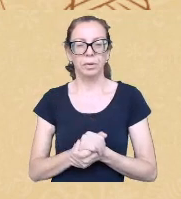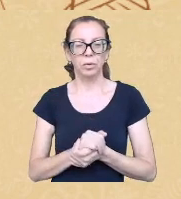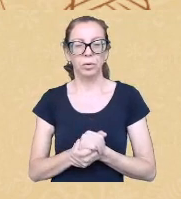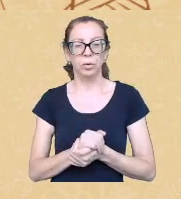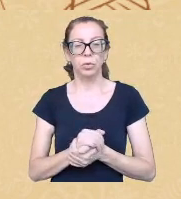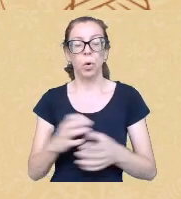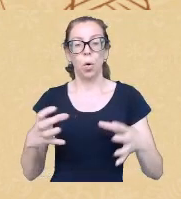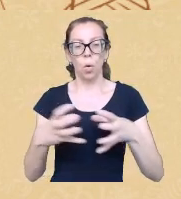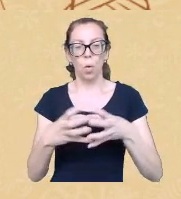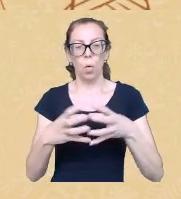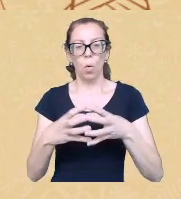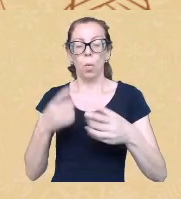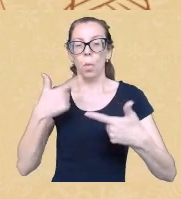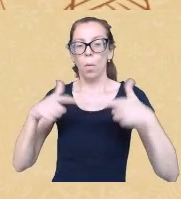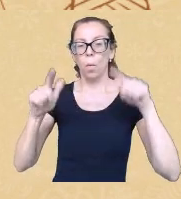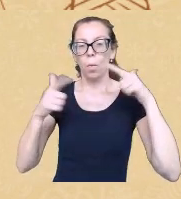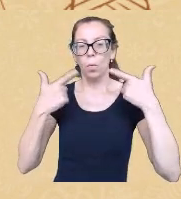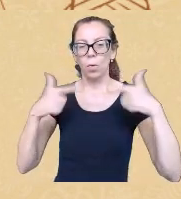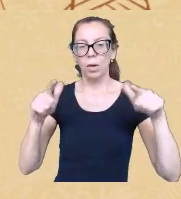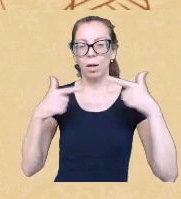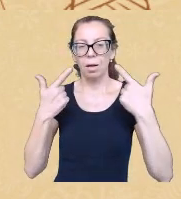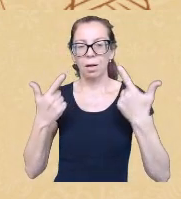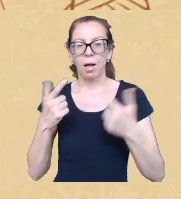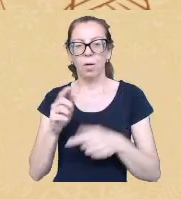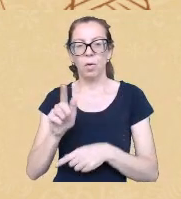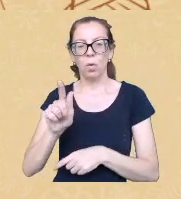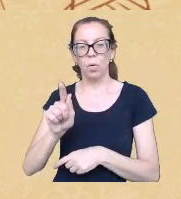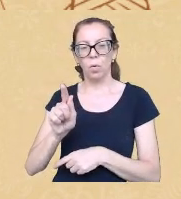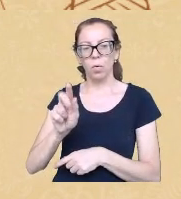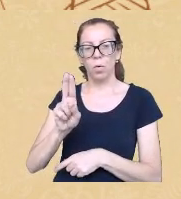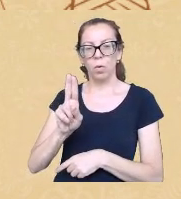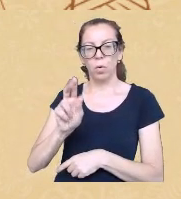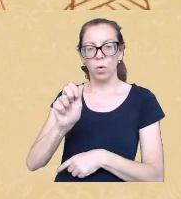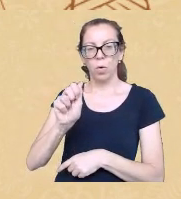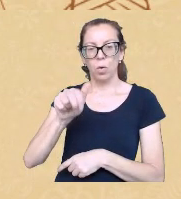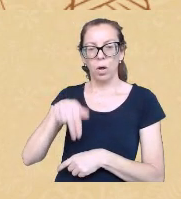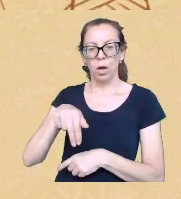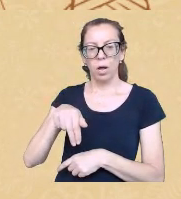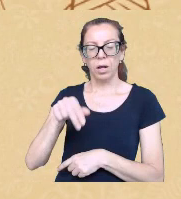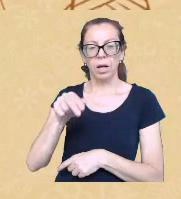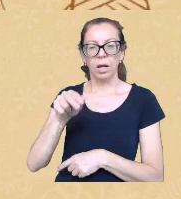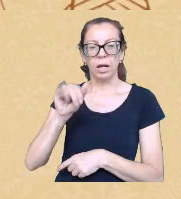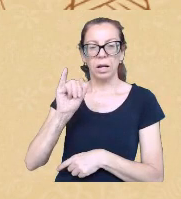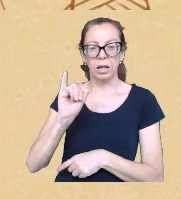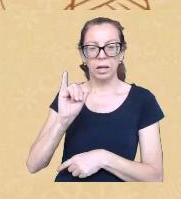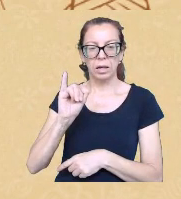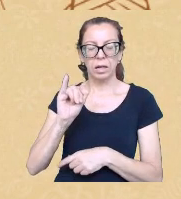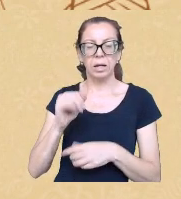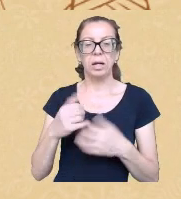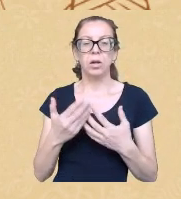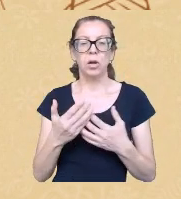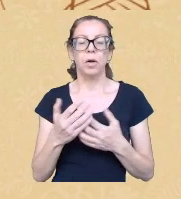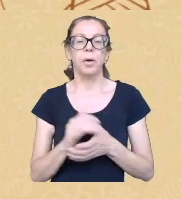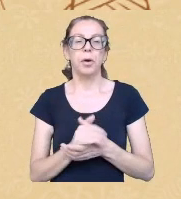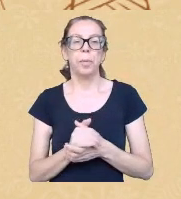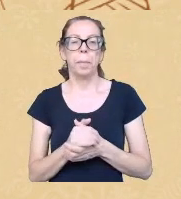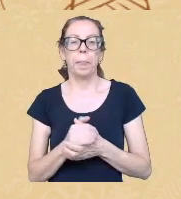depois vocês escutam é em que os parentes comentam né que